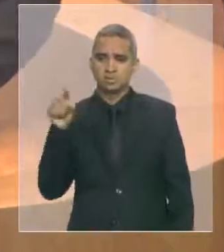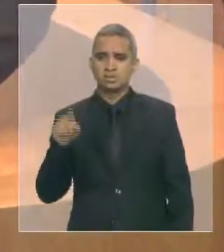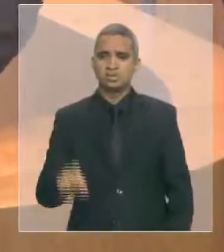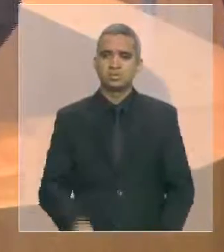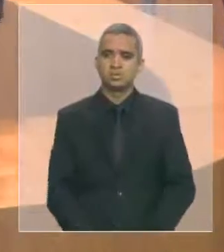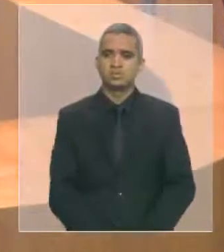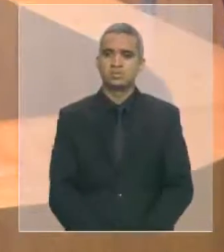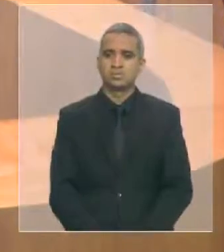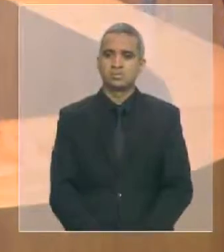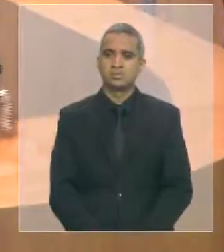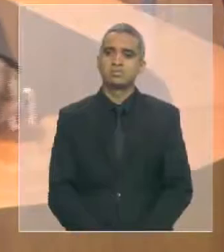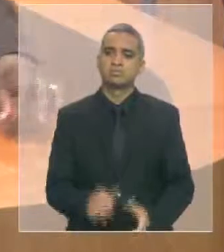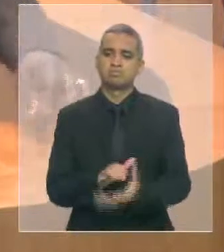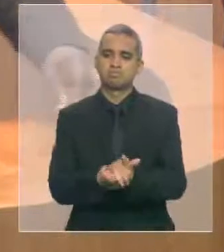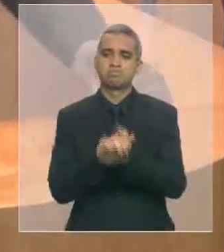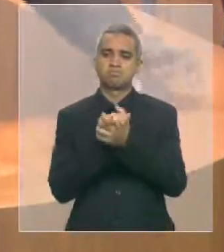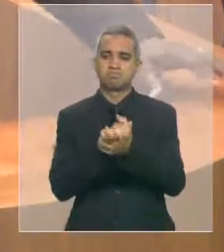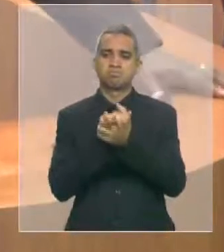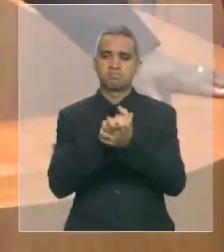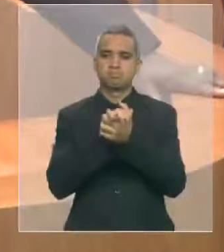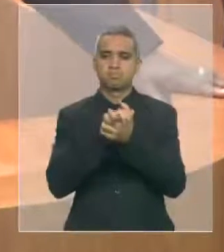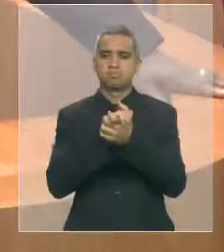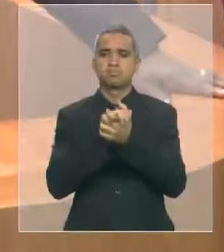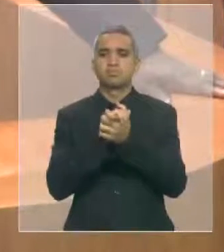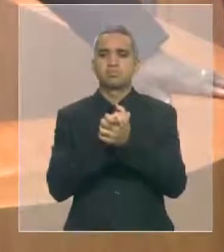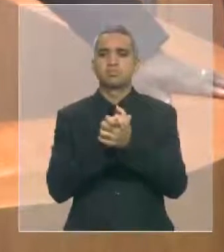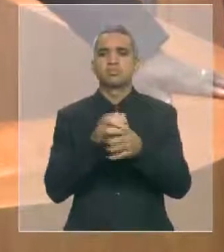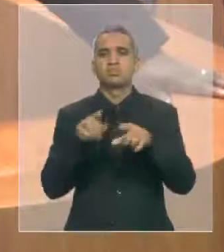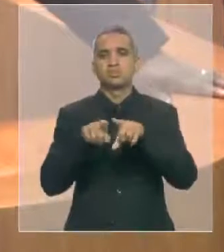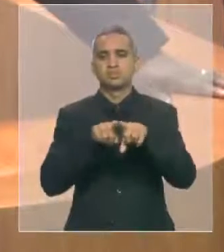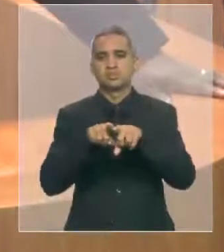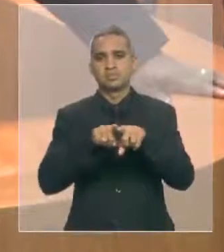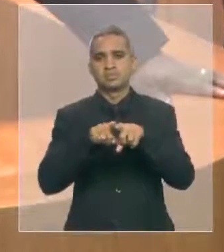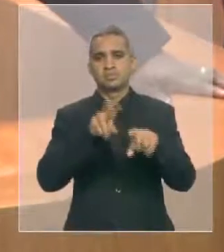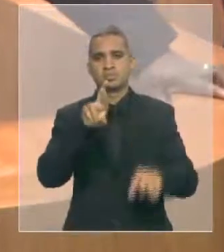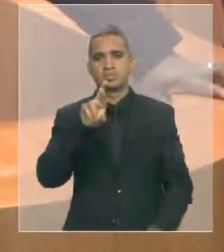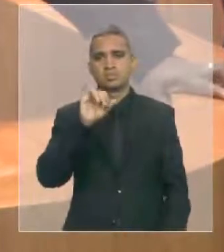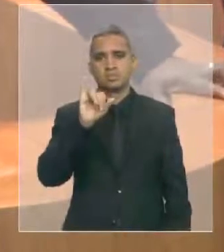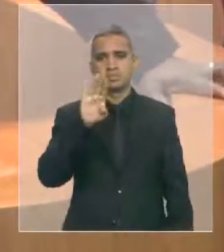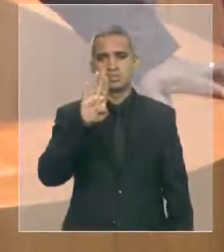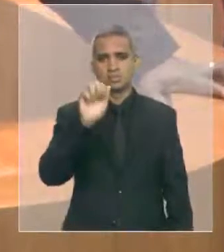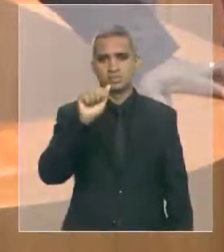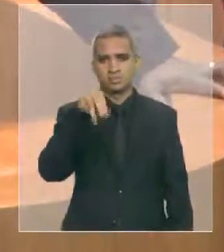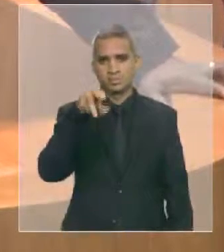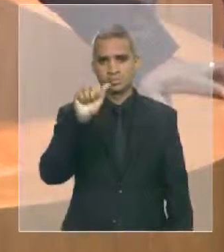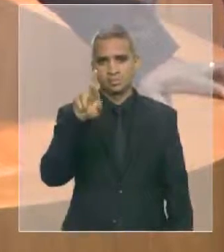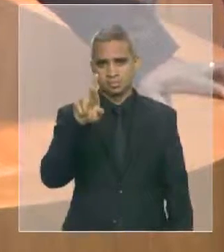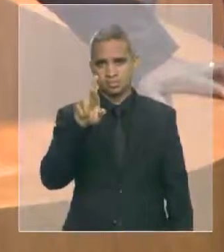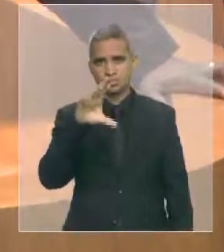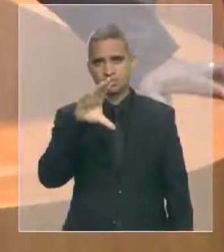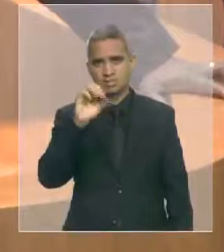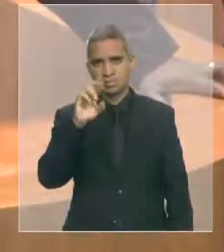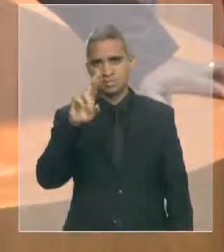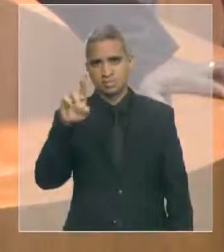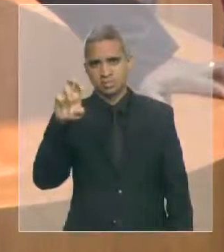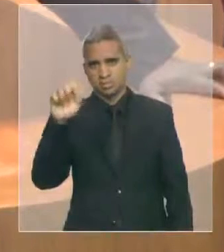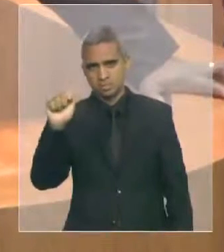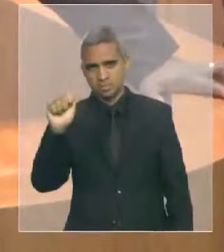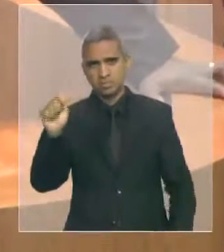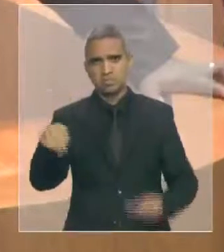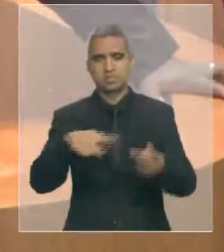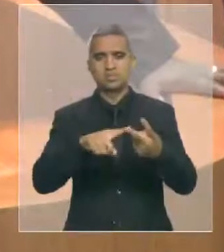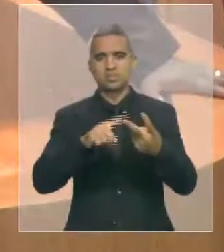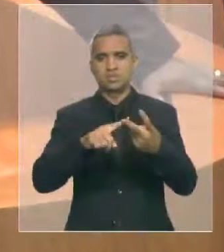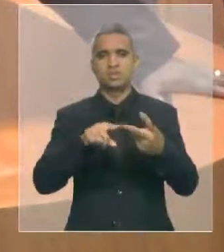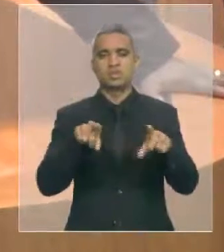Quero parabenizar o nosso irmão, irmão Macorreia, quero parabenizar o irmão Ebenilson, sargento